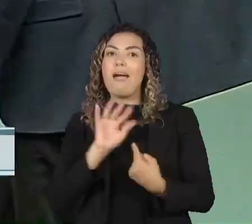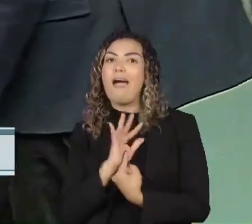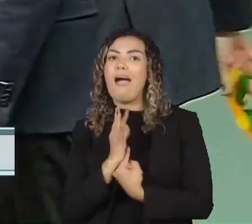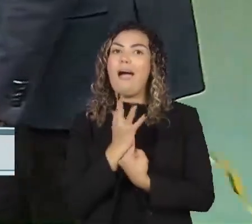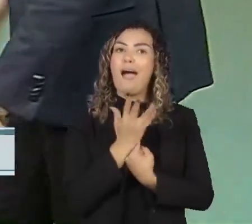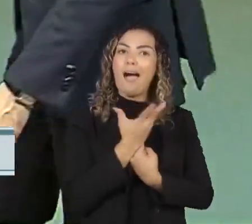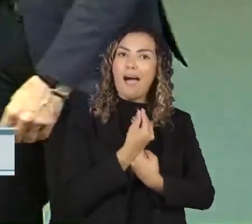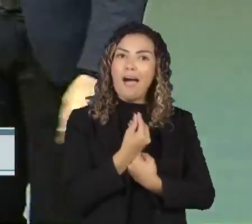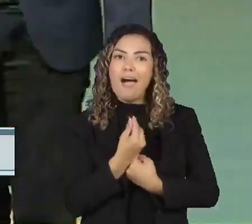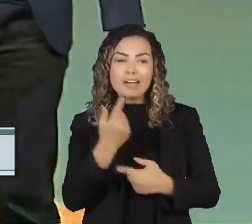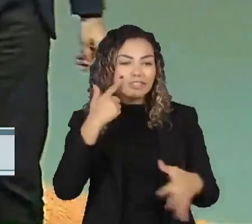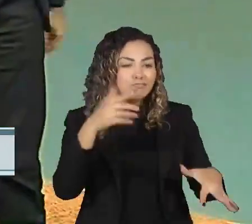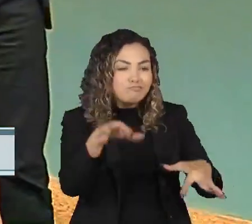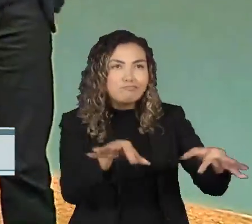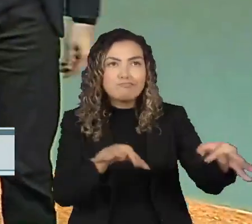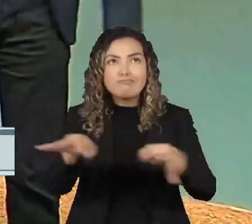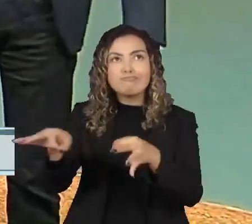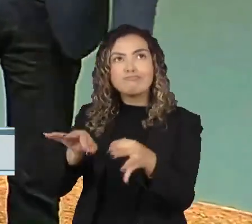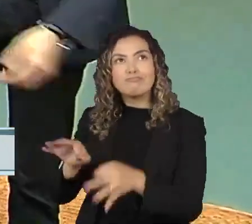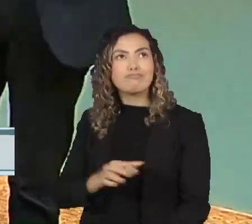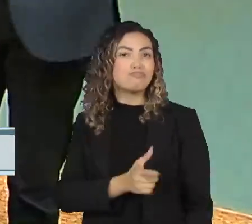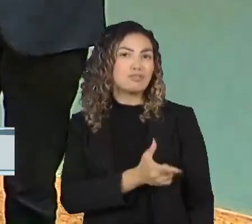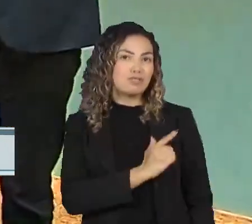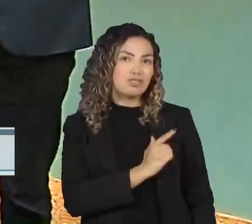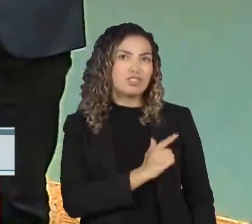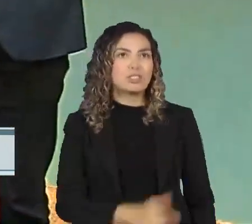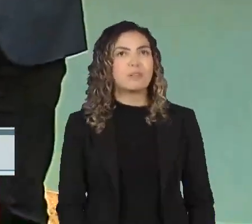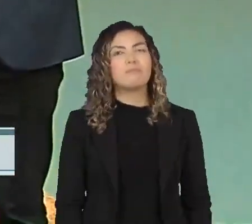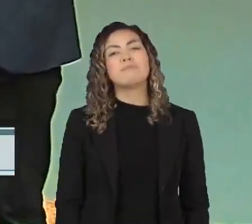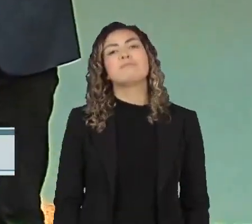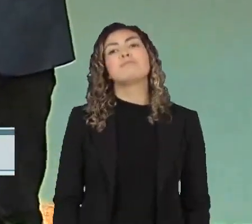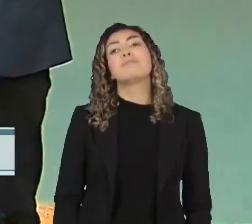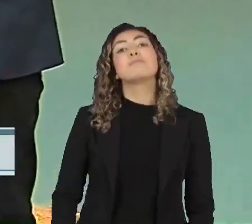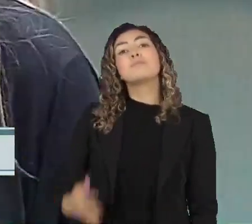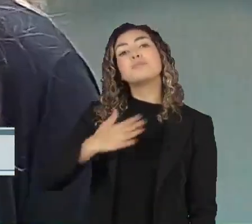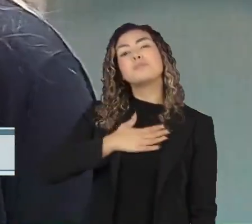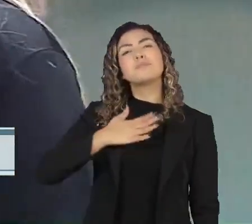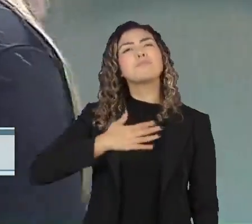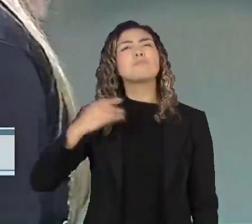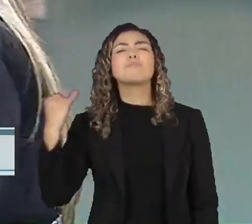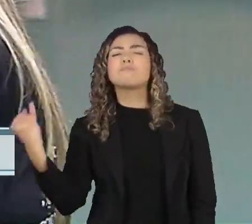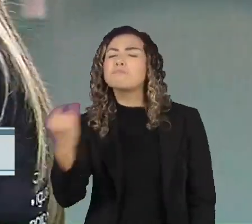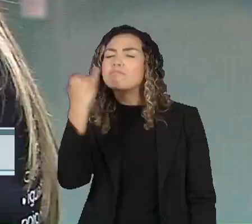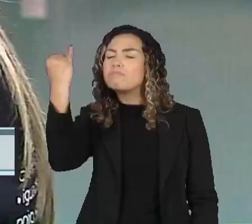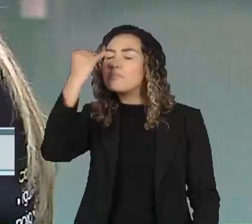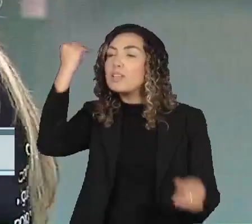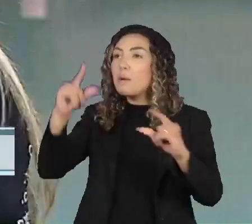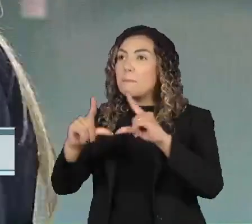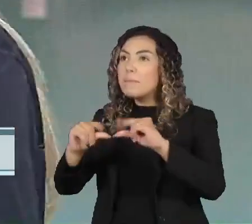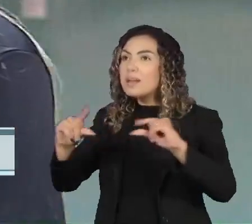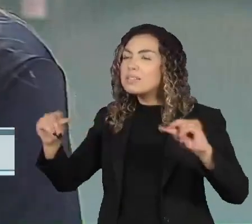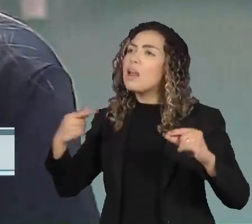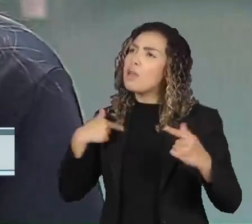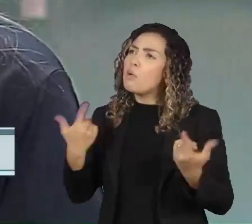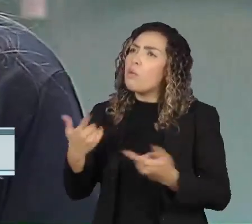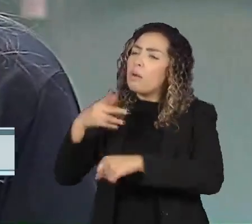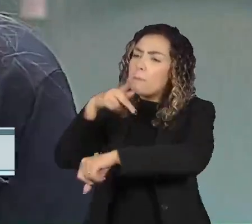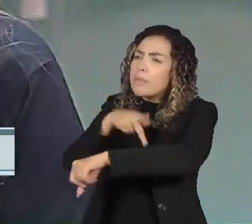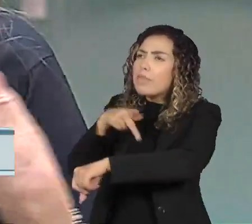Para nós é muito importante estar num espaço como esse em Brasília. Trabalhamos com pedagogos,